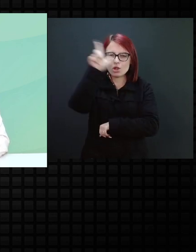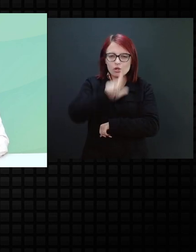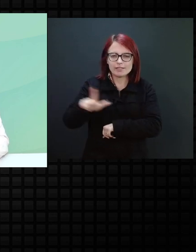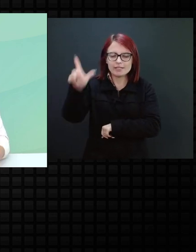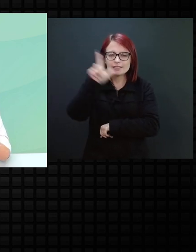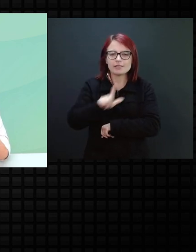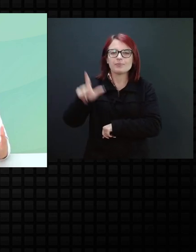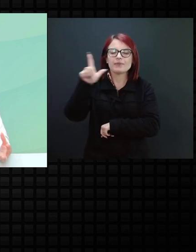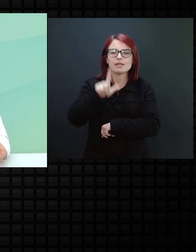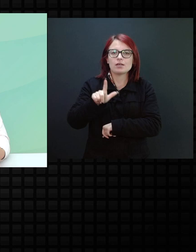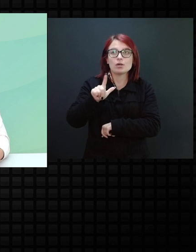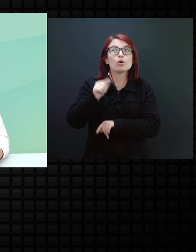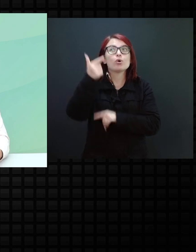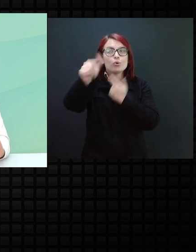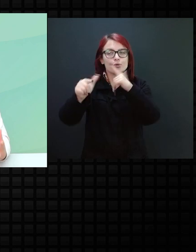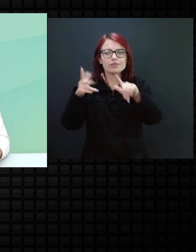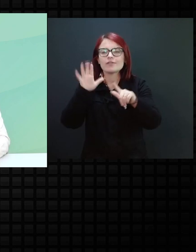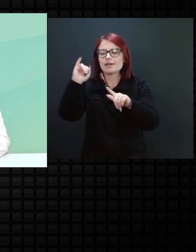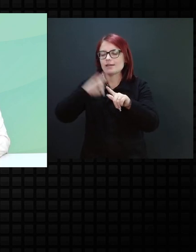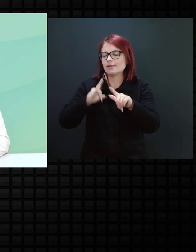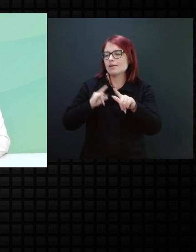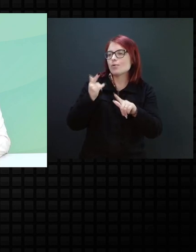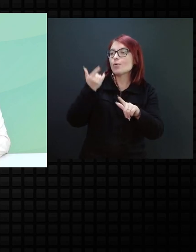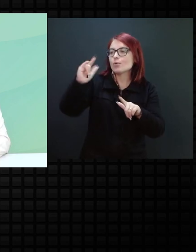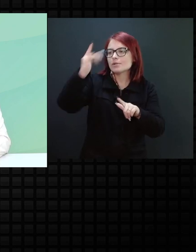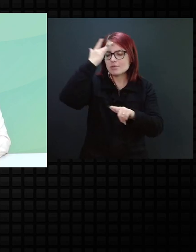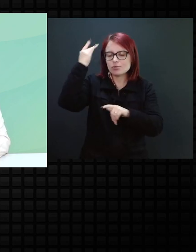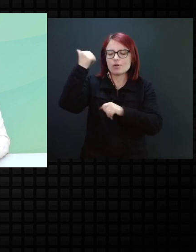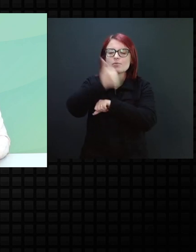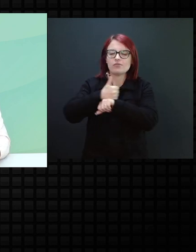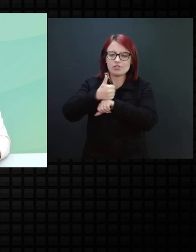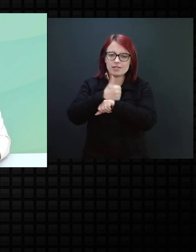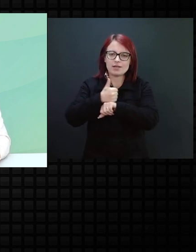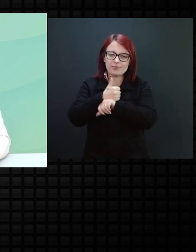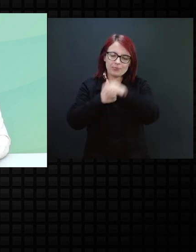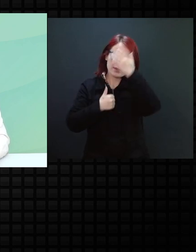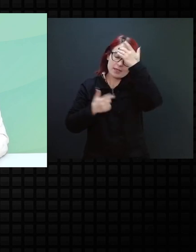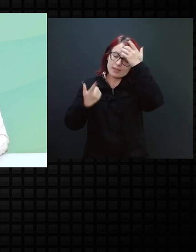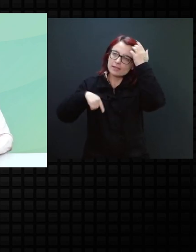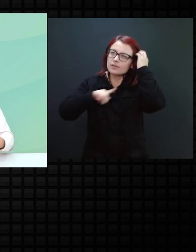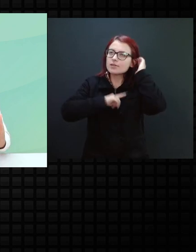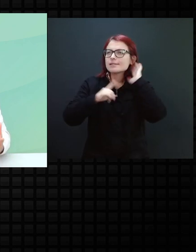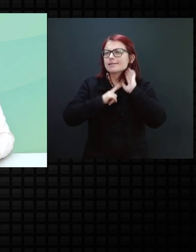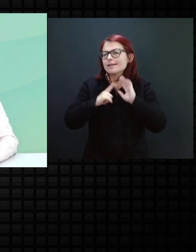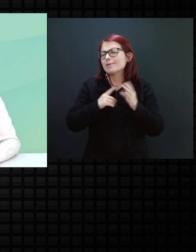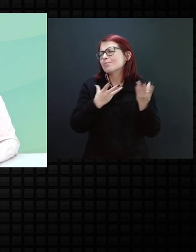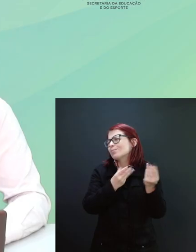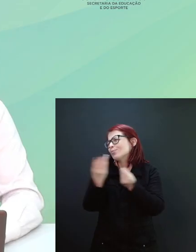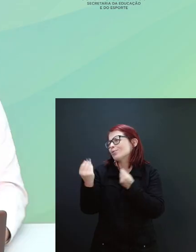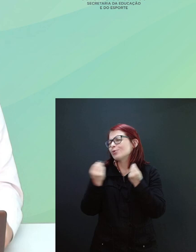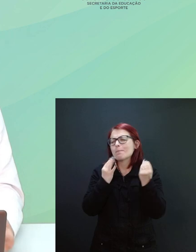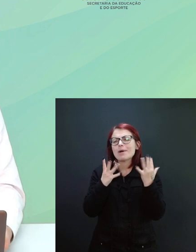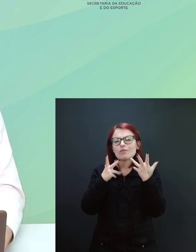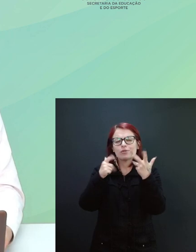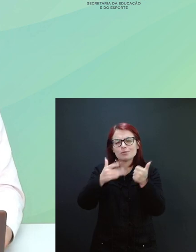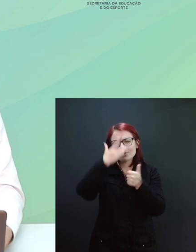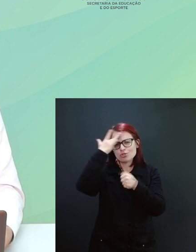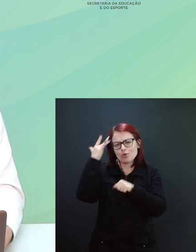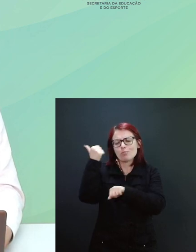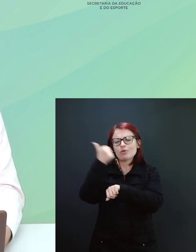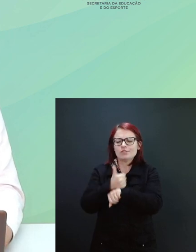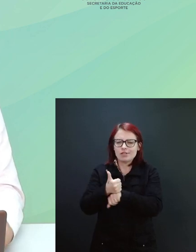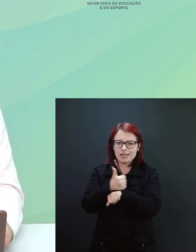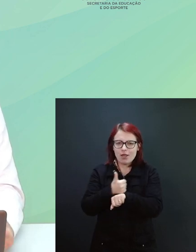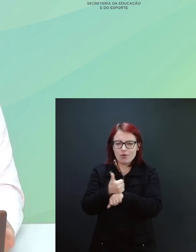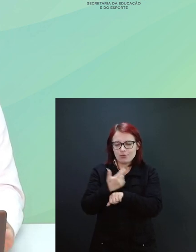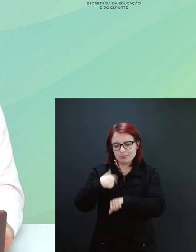em outros teremos participação de outros profissionais, a gente tem, assim, excelentes profissionais na nossa área, né. Eu vejo